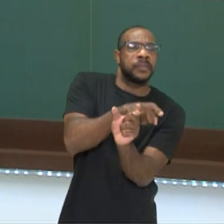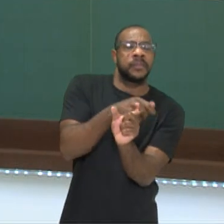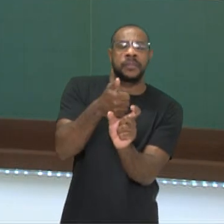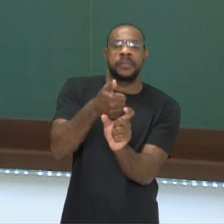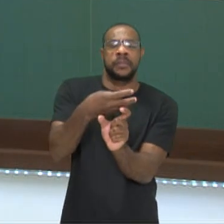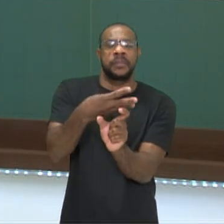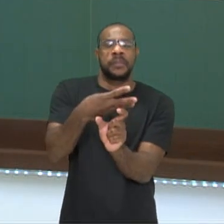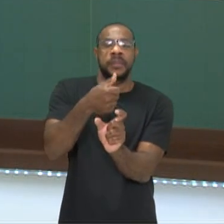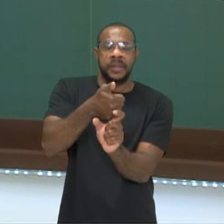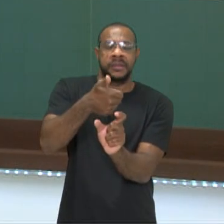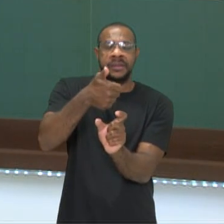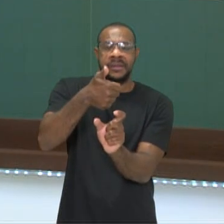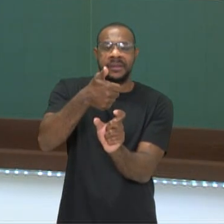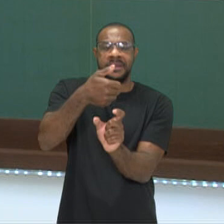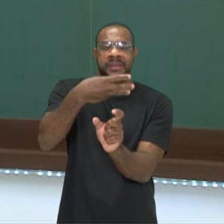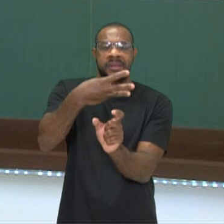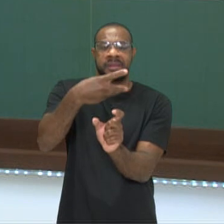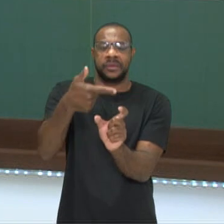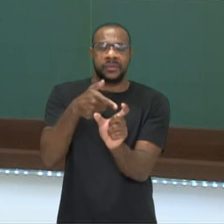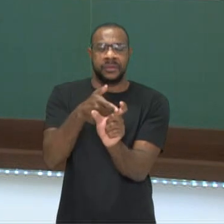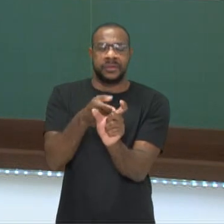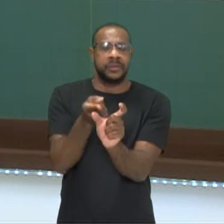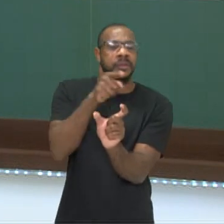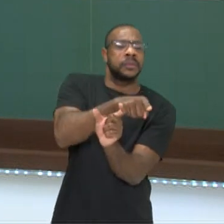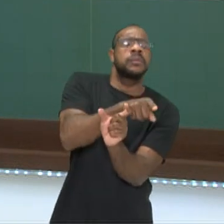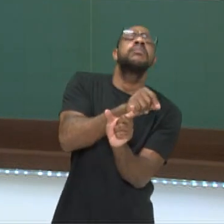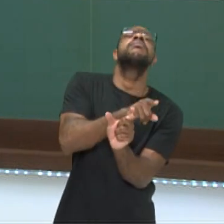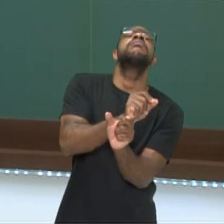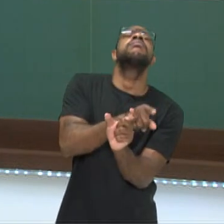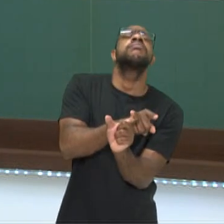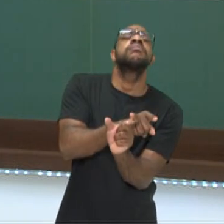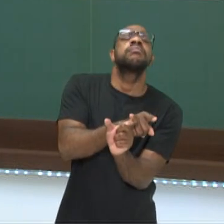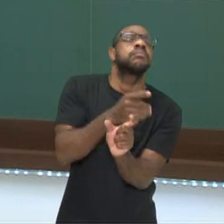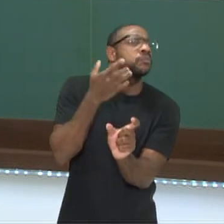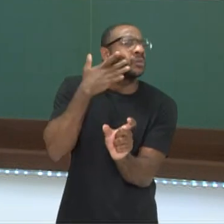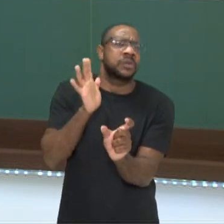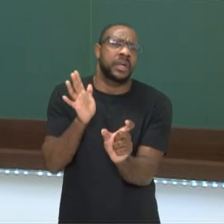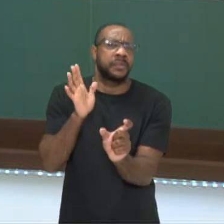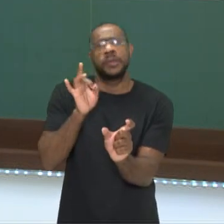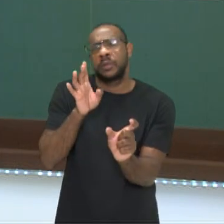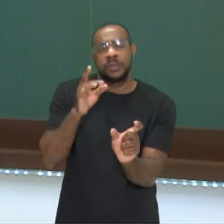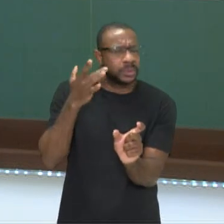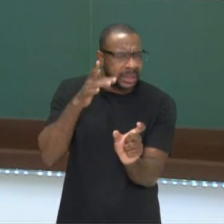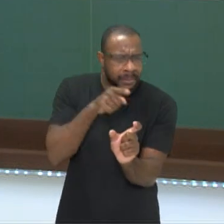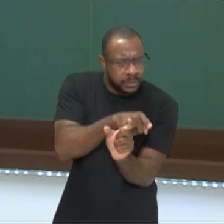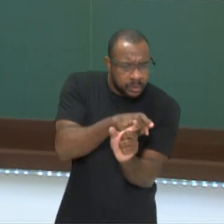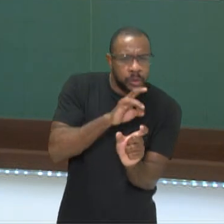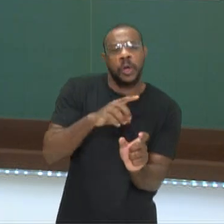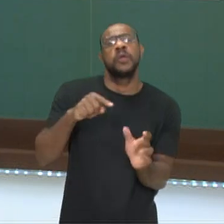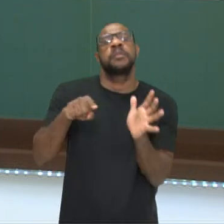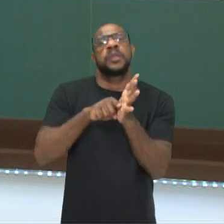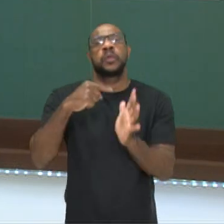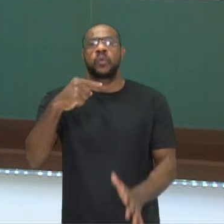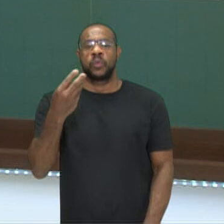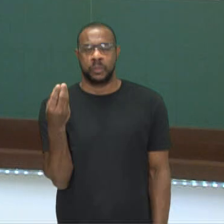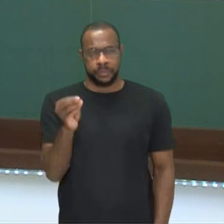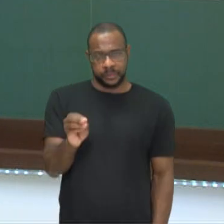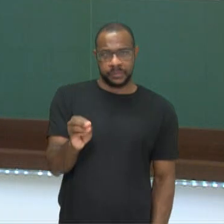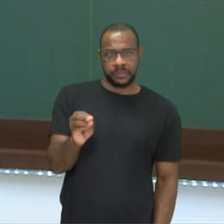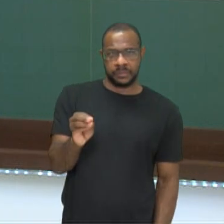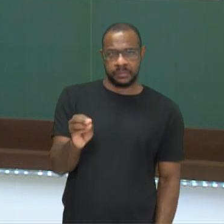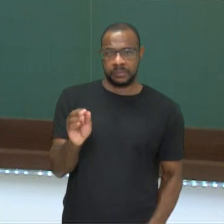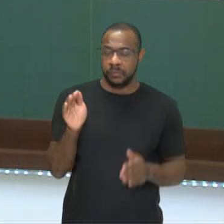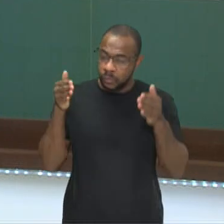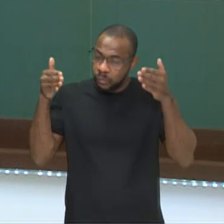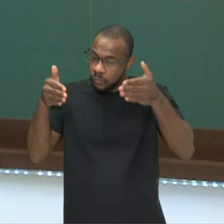nada mais é do que um número anterior. Se eu souber o número, só diminuir 1. Se eu não souber, eu tenho que focar na conta.